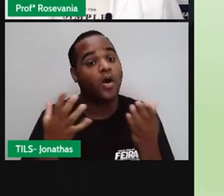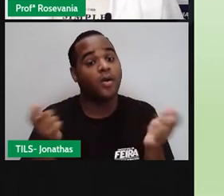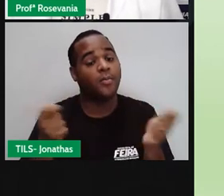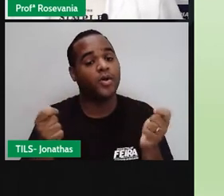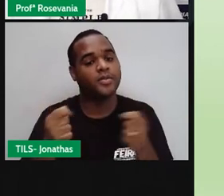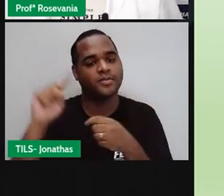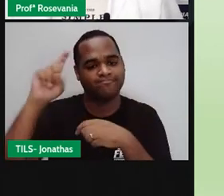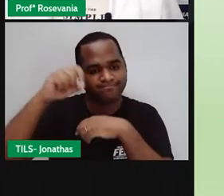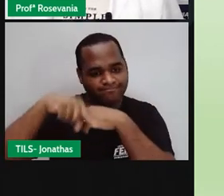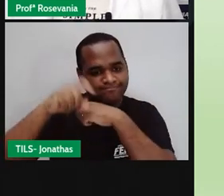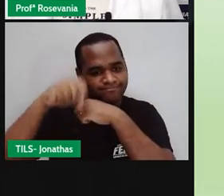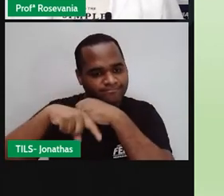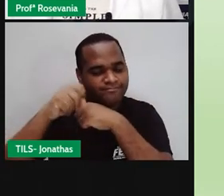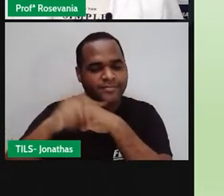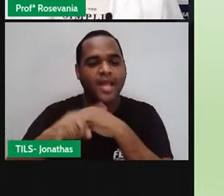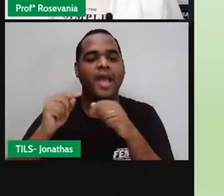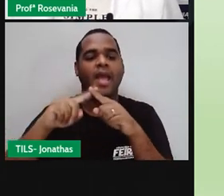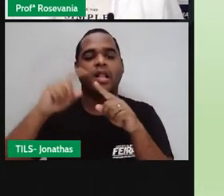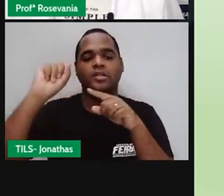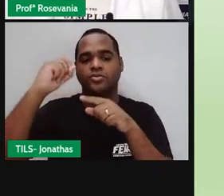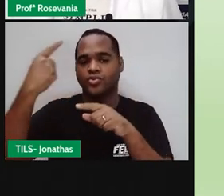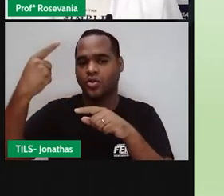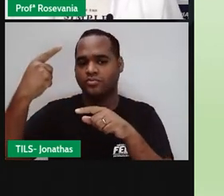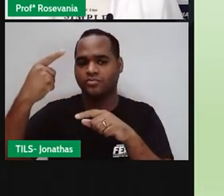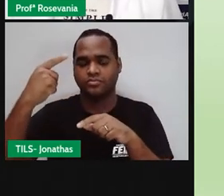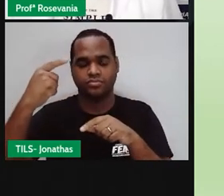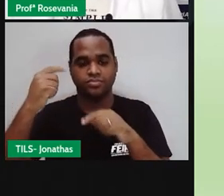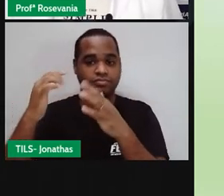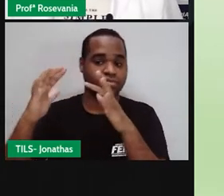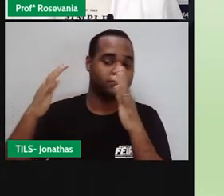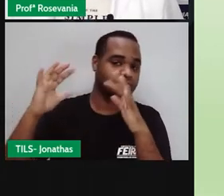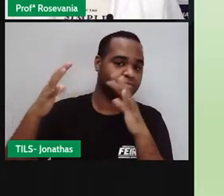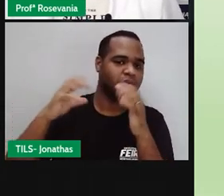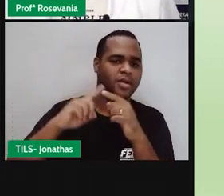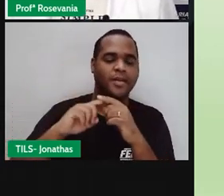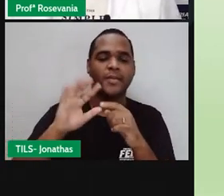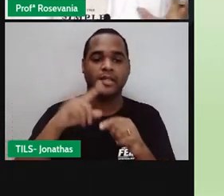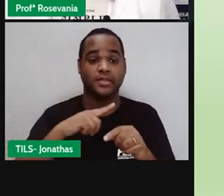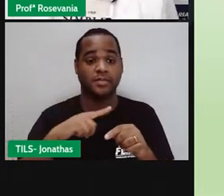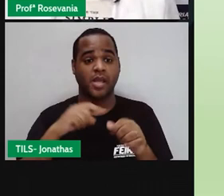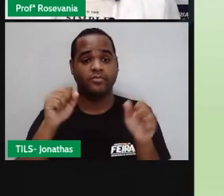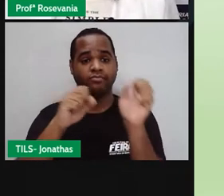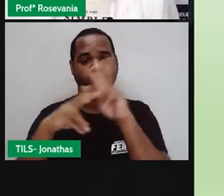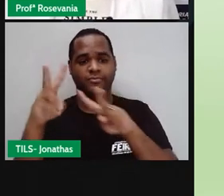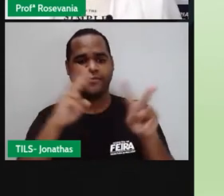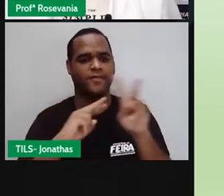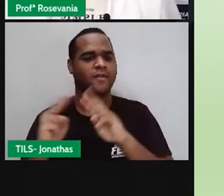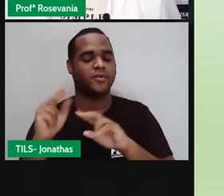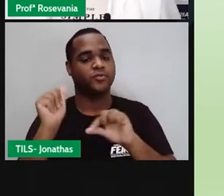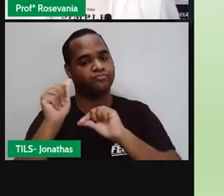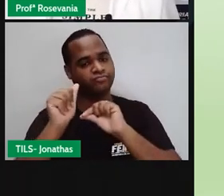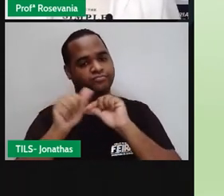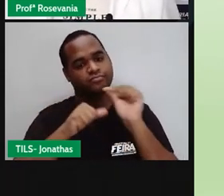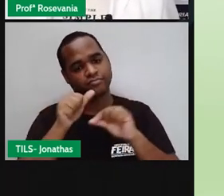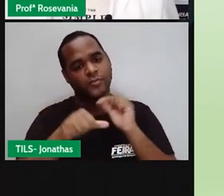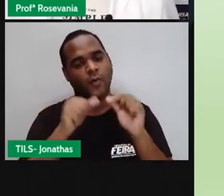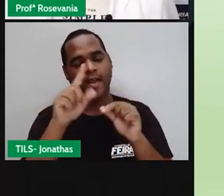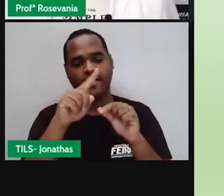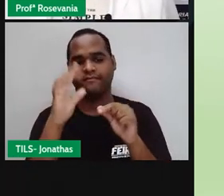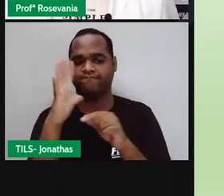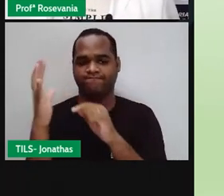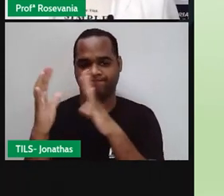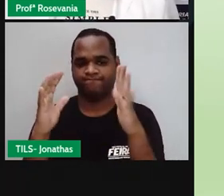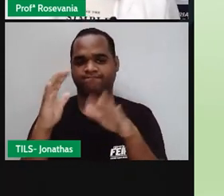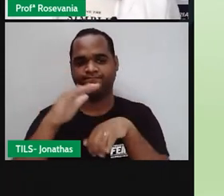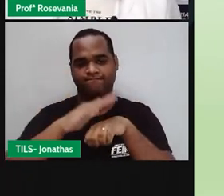a radiação solar é menor, e você não tem muito aquela incidência dos ventos ali, porque as árvores, elas vão barrar isso. Agora, vamos ver